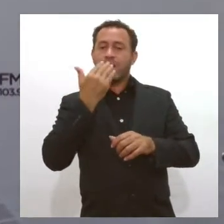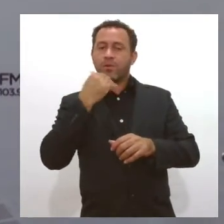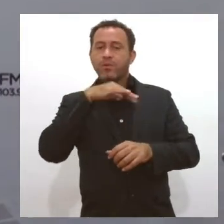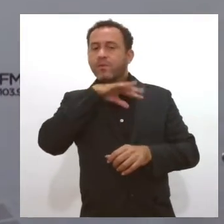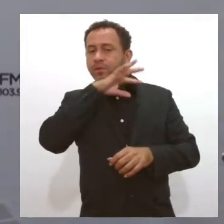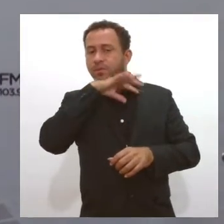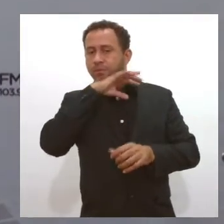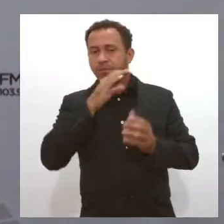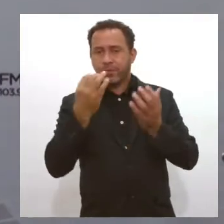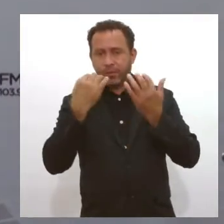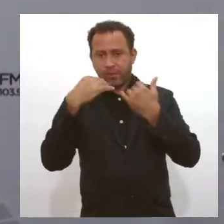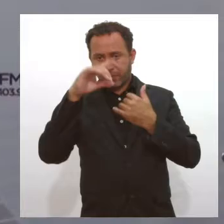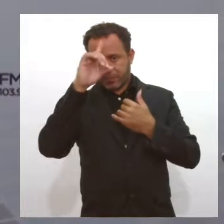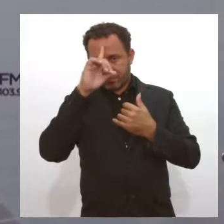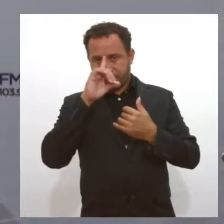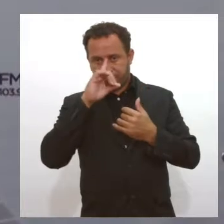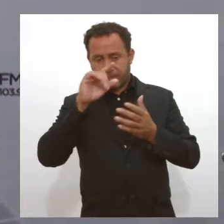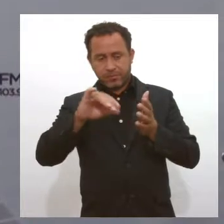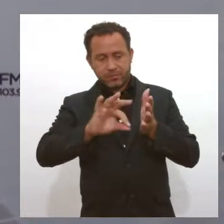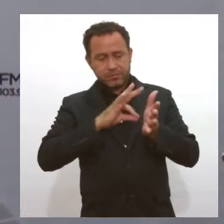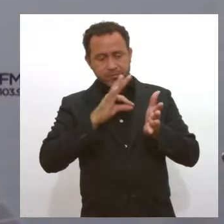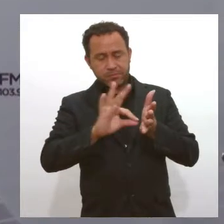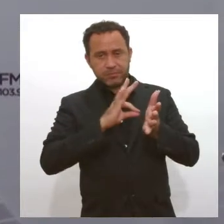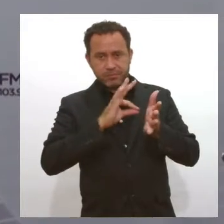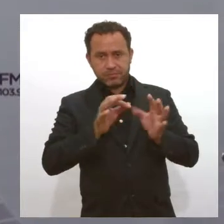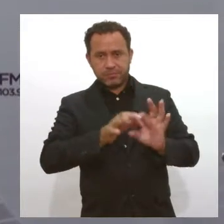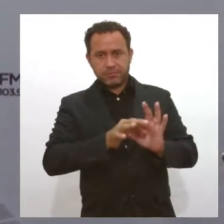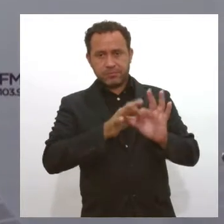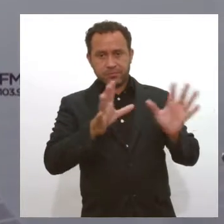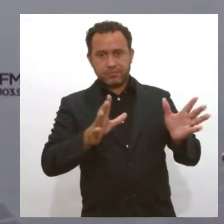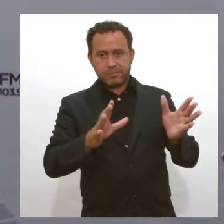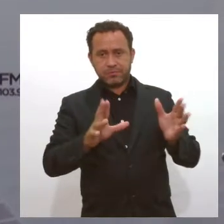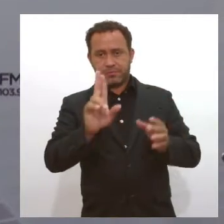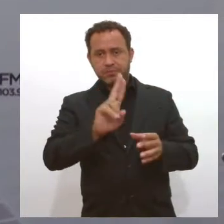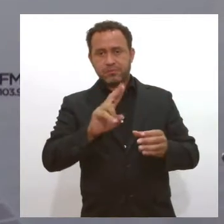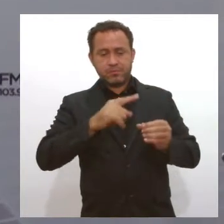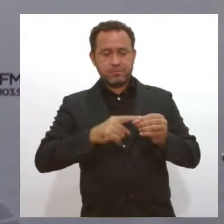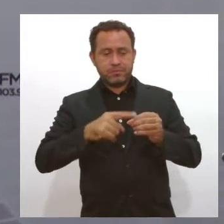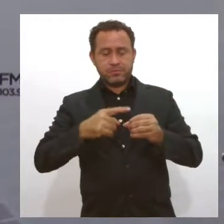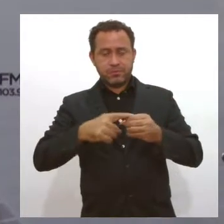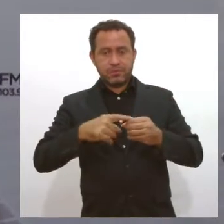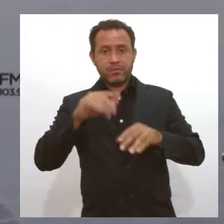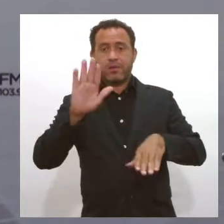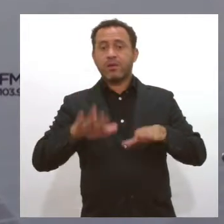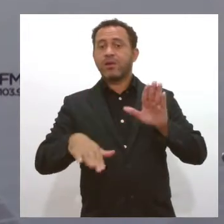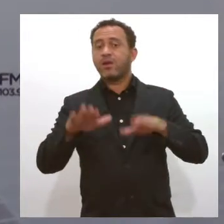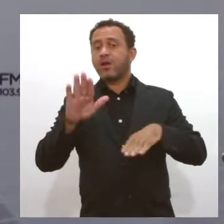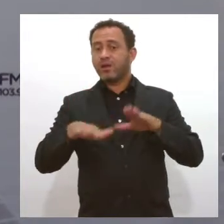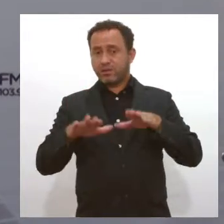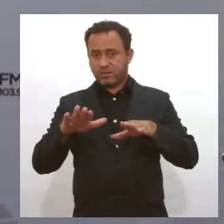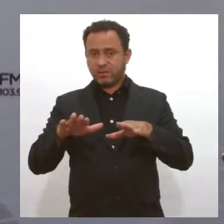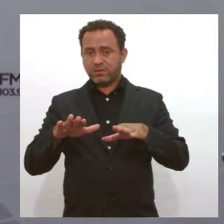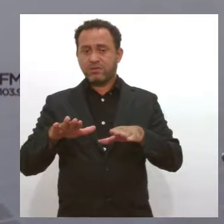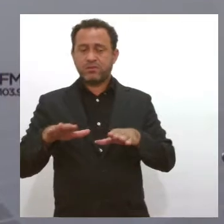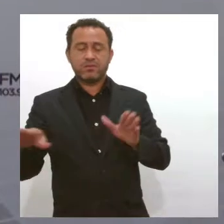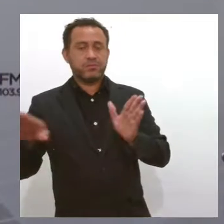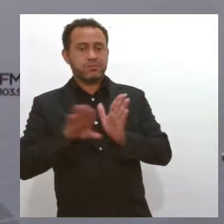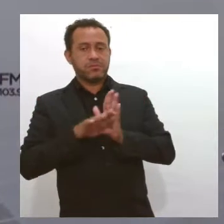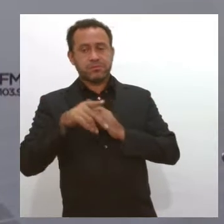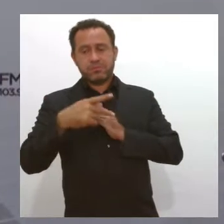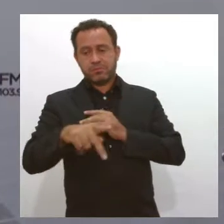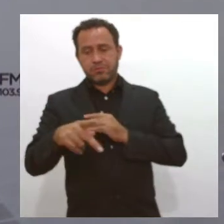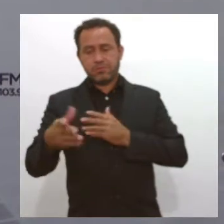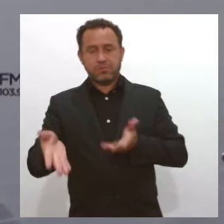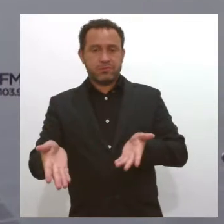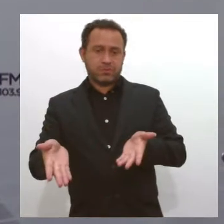milho e as horas de trator são contratadas e disponibilizadas para os municípios. E muitas das vezes, essas horas de trator não chegam ao pequeno